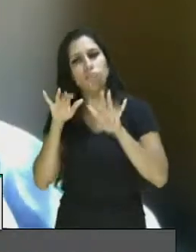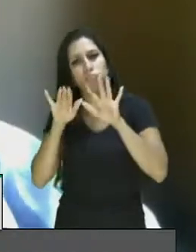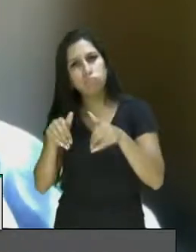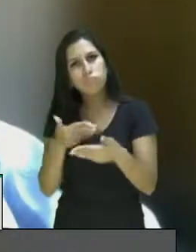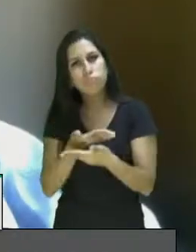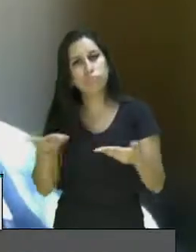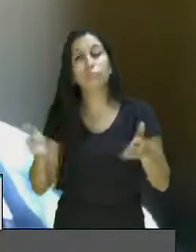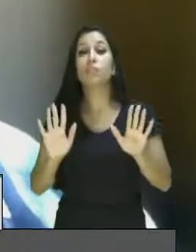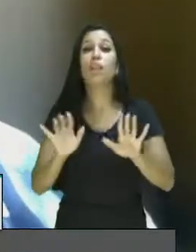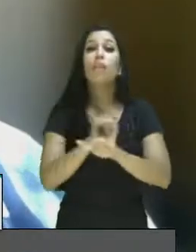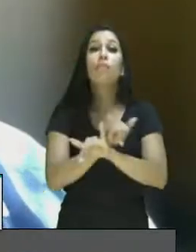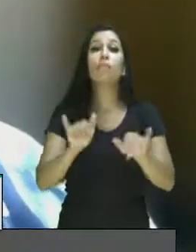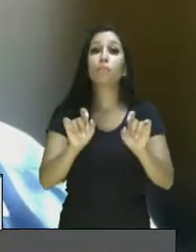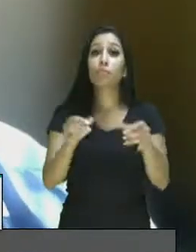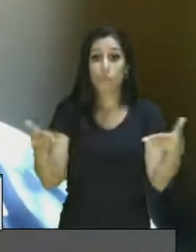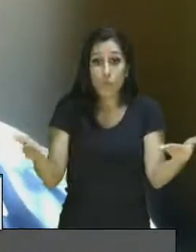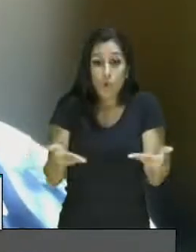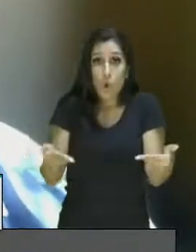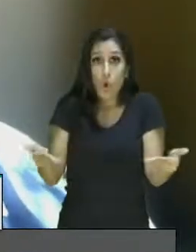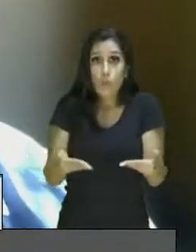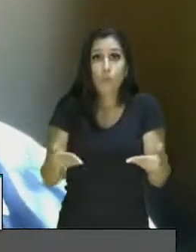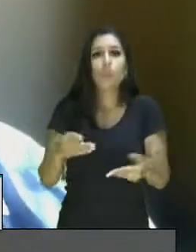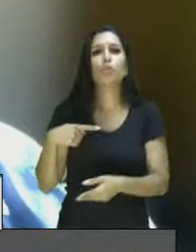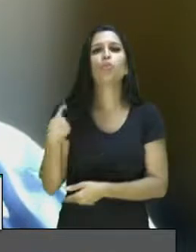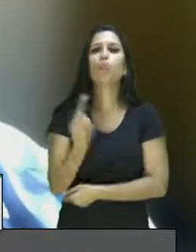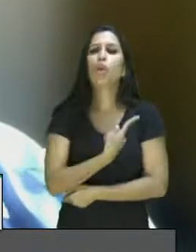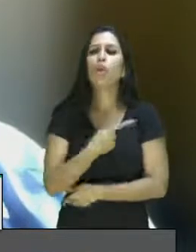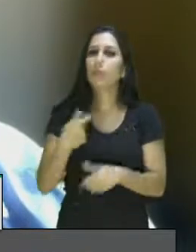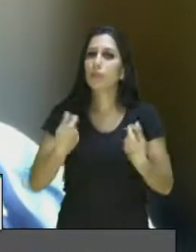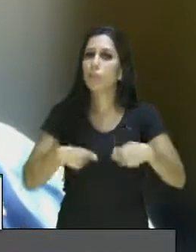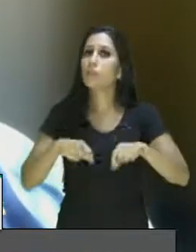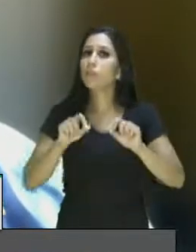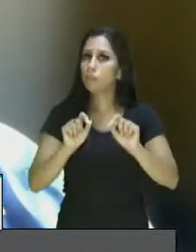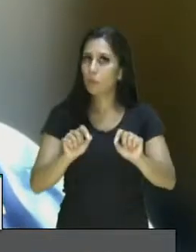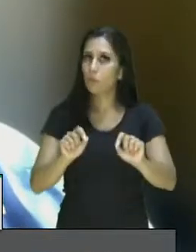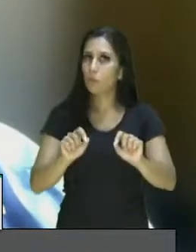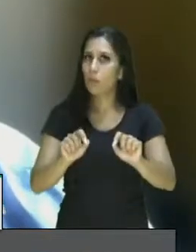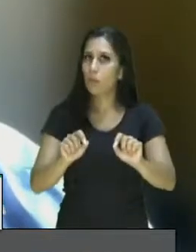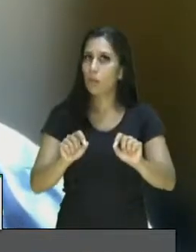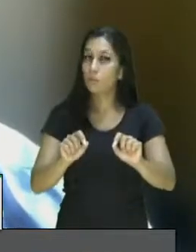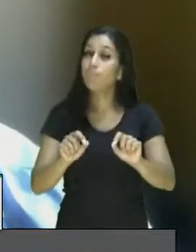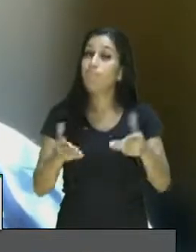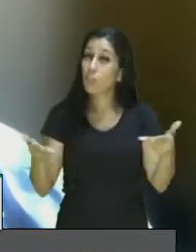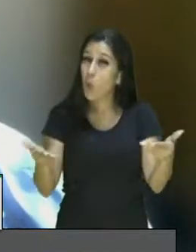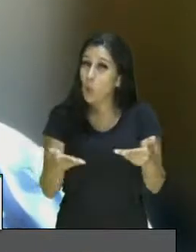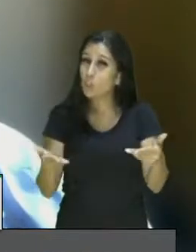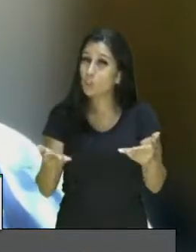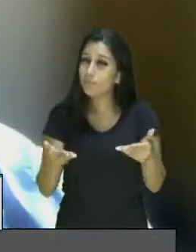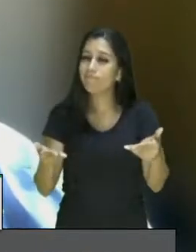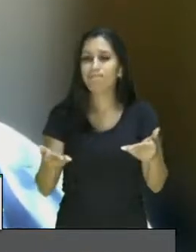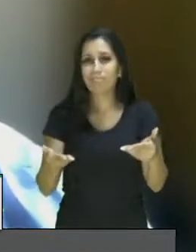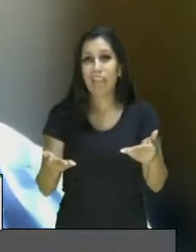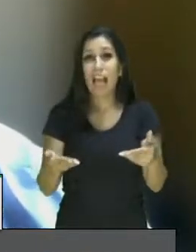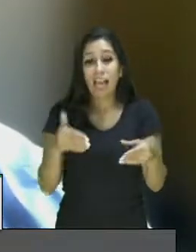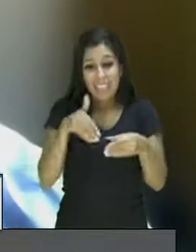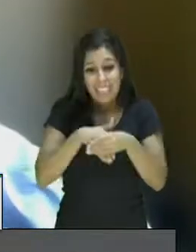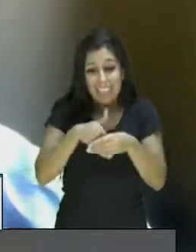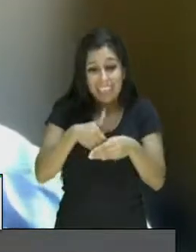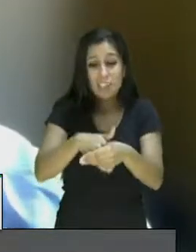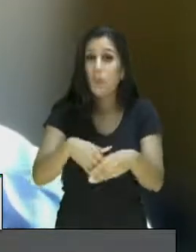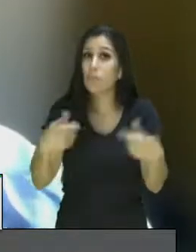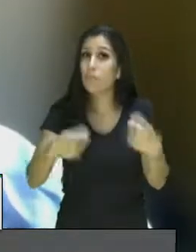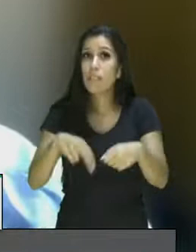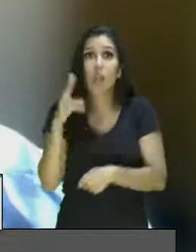que, hoje, precisamos aqui fechar com a cobrança que essas eleições sejam realizadas o quanto